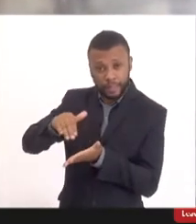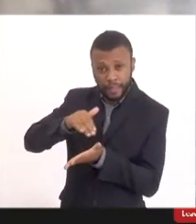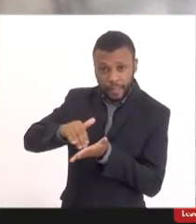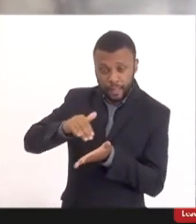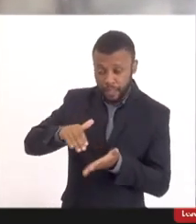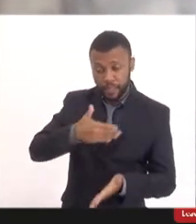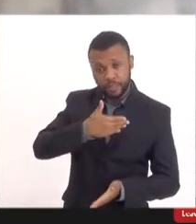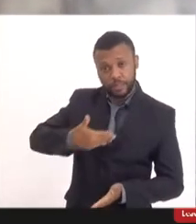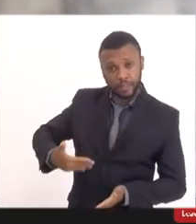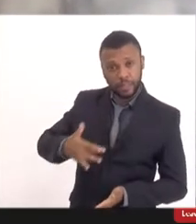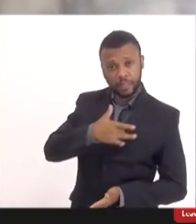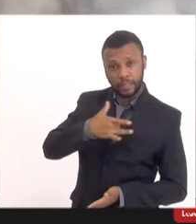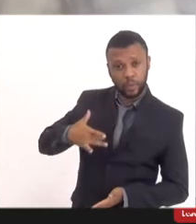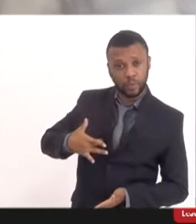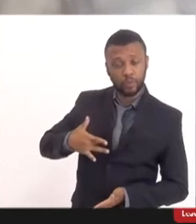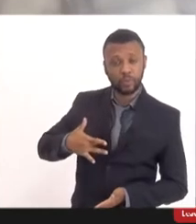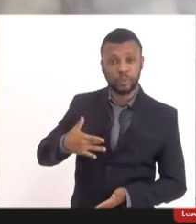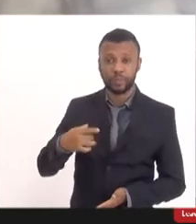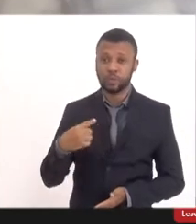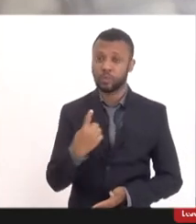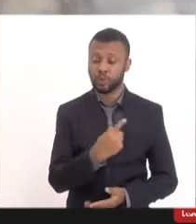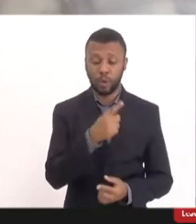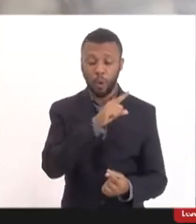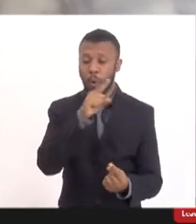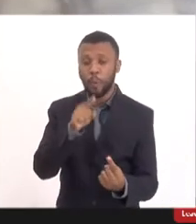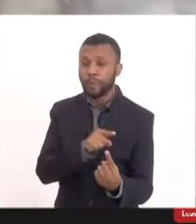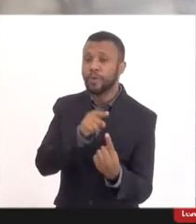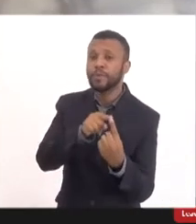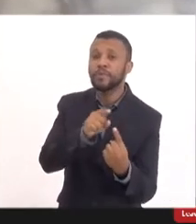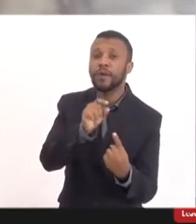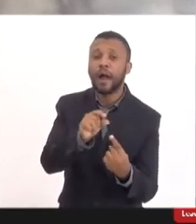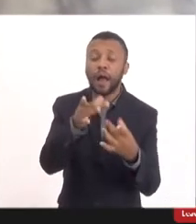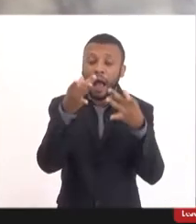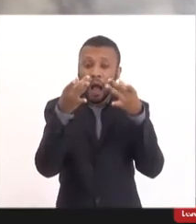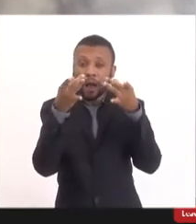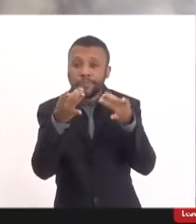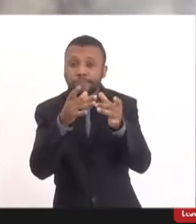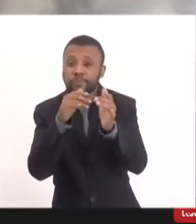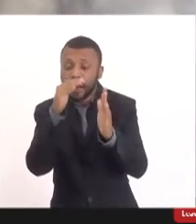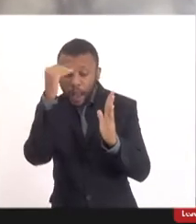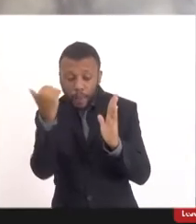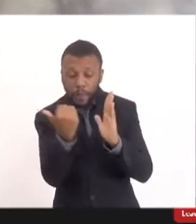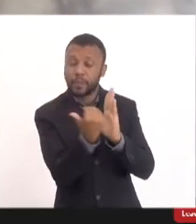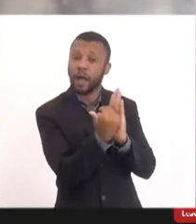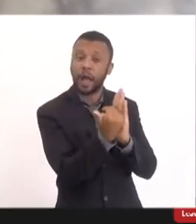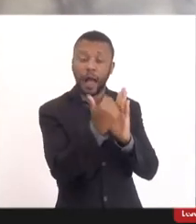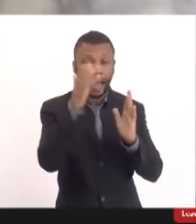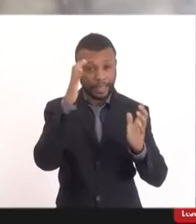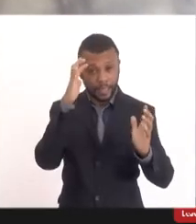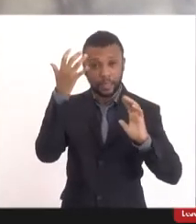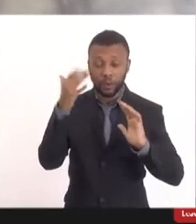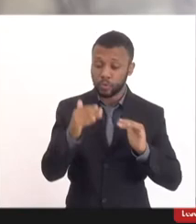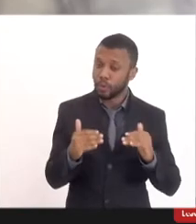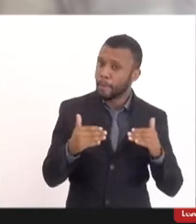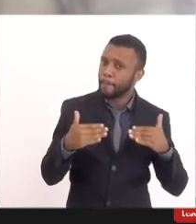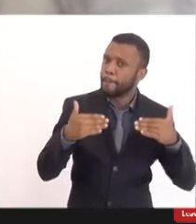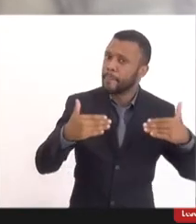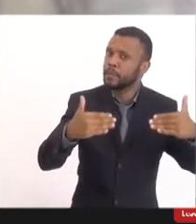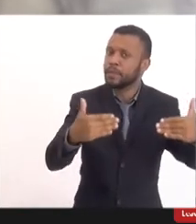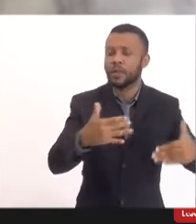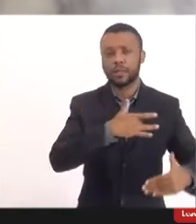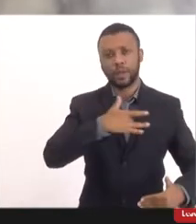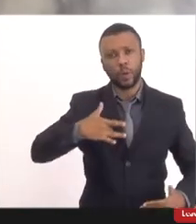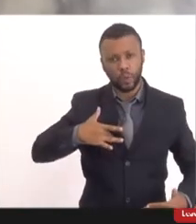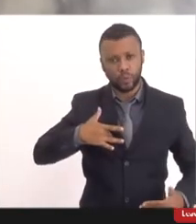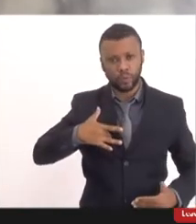posição é acompanhar a decisão, do Ministério da Saúde. A doutora deixou claro que a autoridade máxima